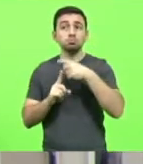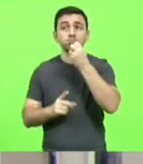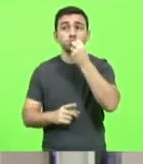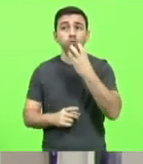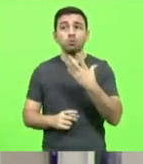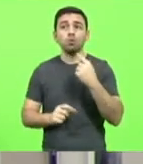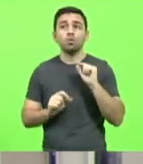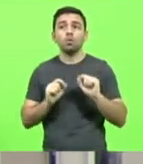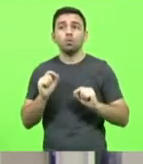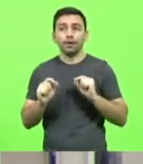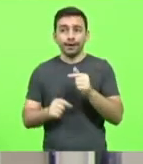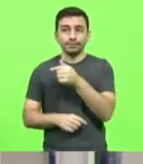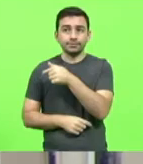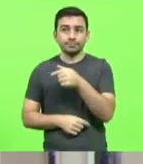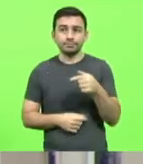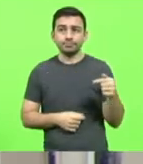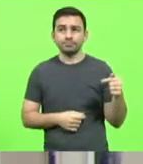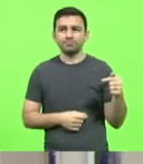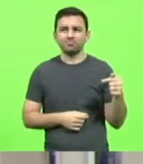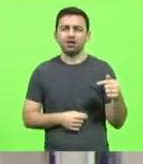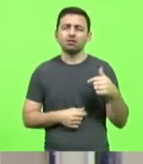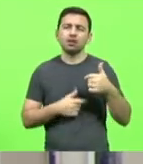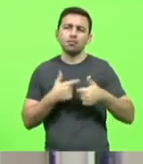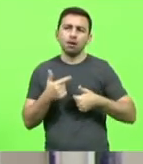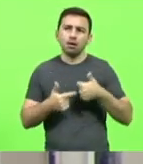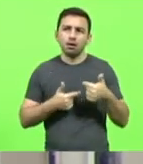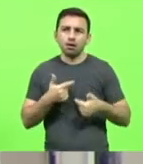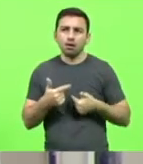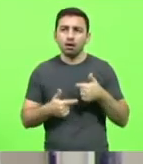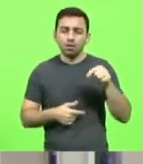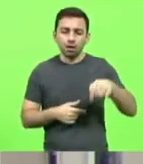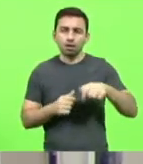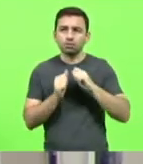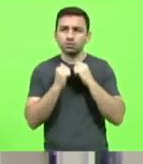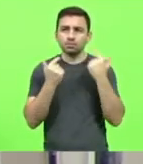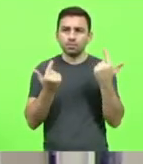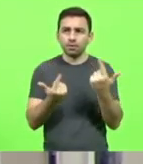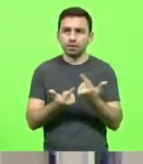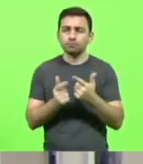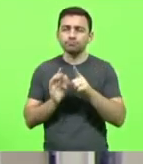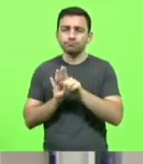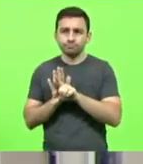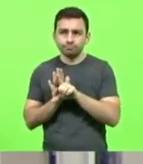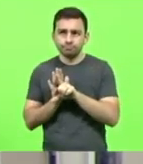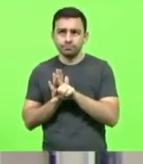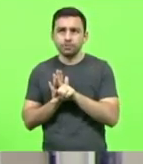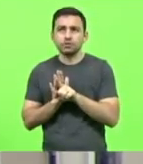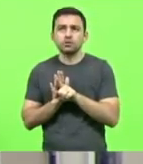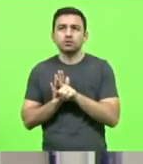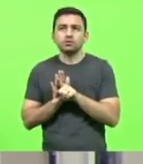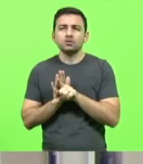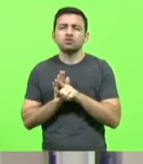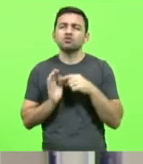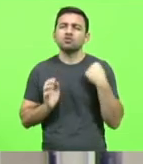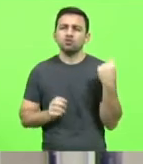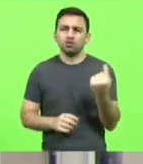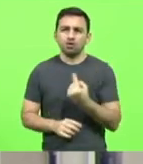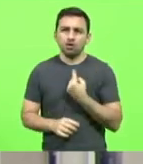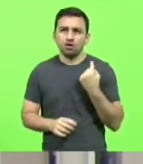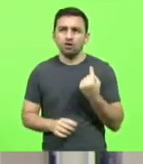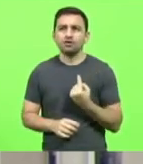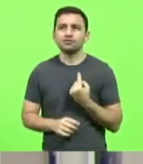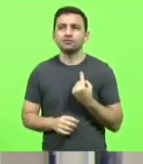desta semana, tanto do trabalho aqui no Parlamento, no Legislativo, onde recebemos na terça-feira